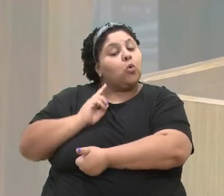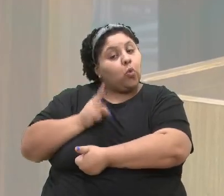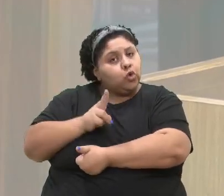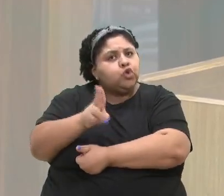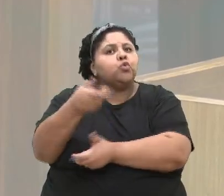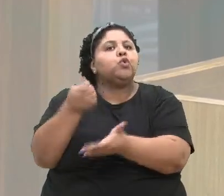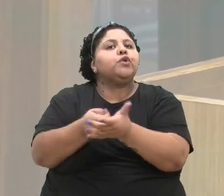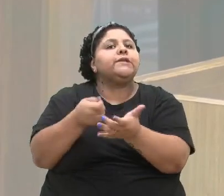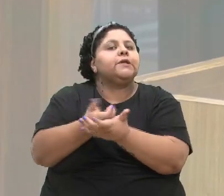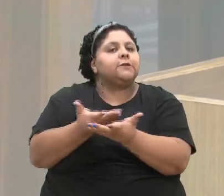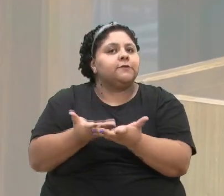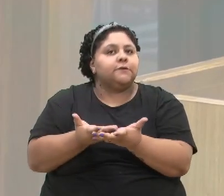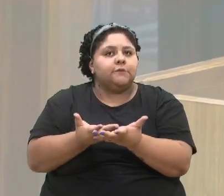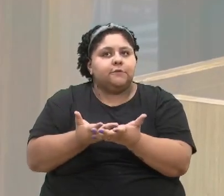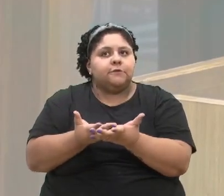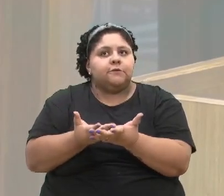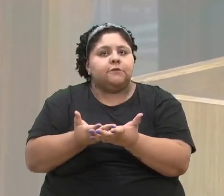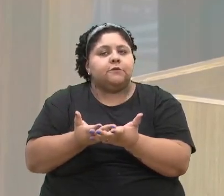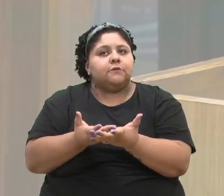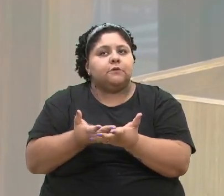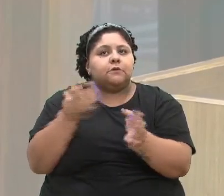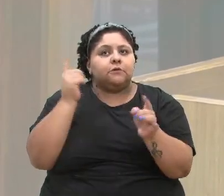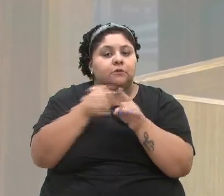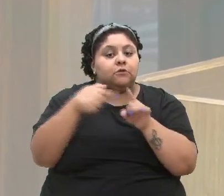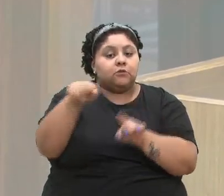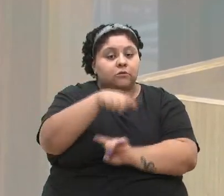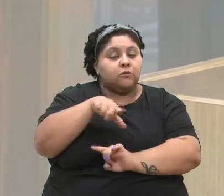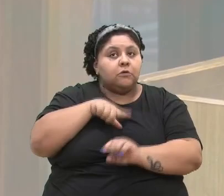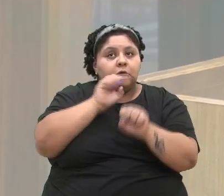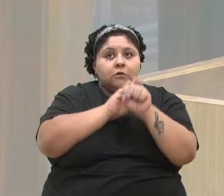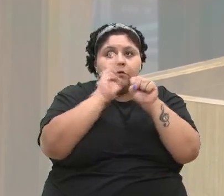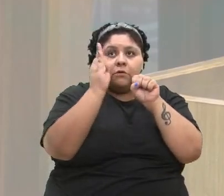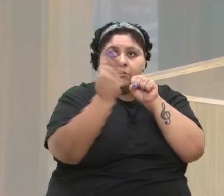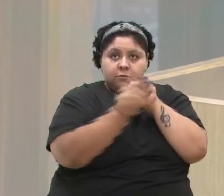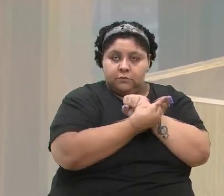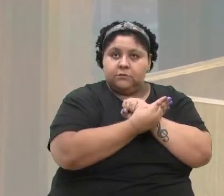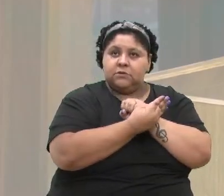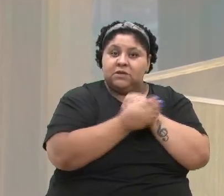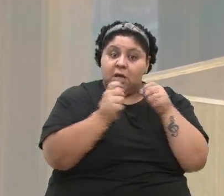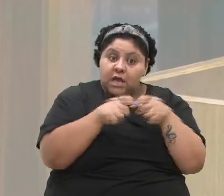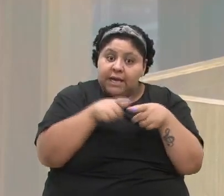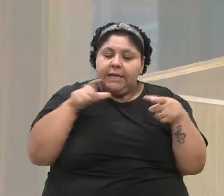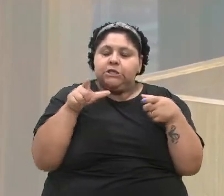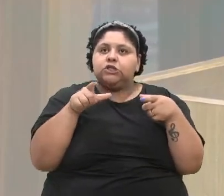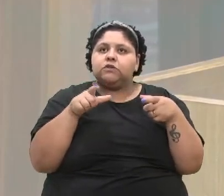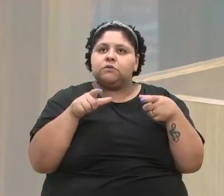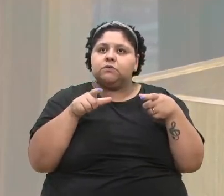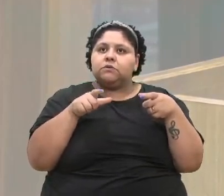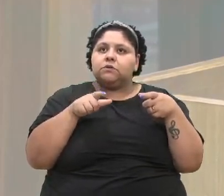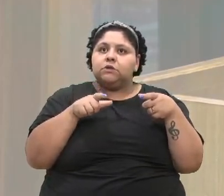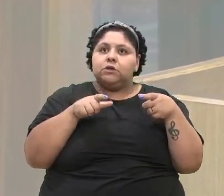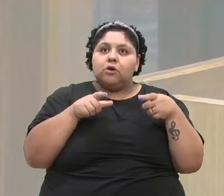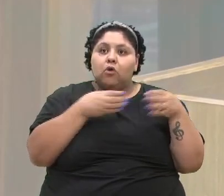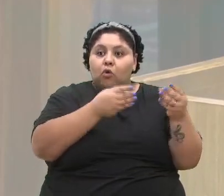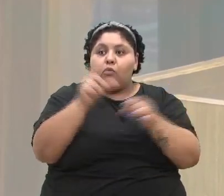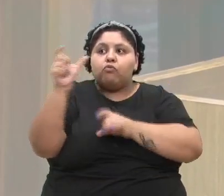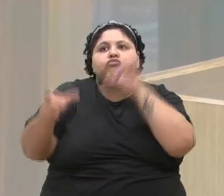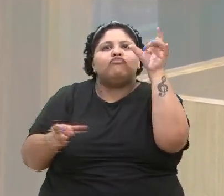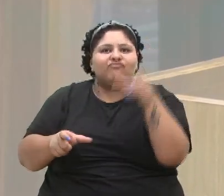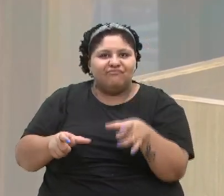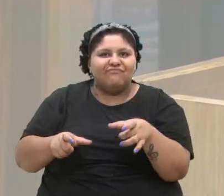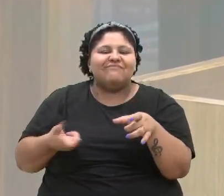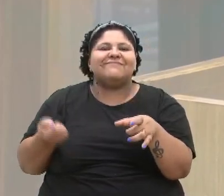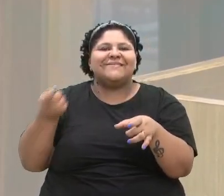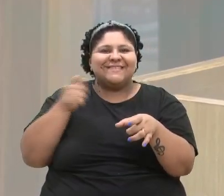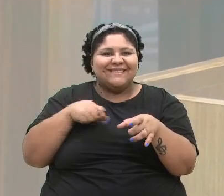lutando. E ainda continuam lutando porque nós temos um bairro lá grande, populoso e que está demandando